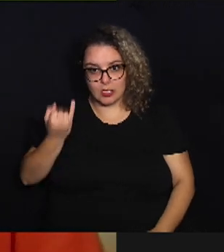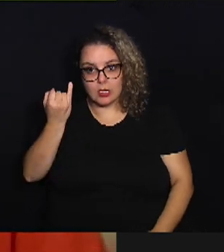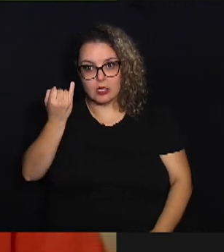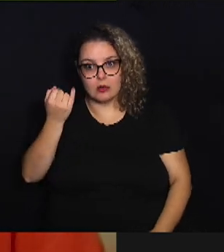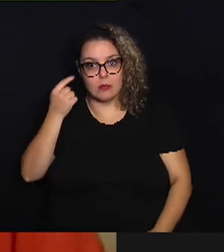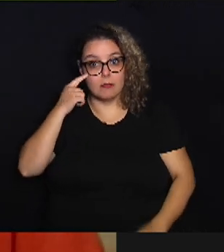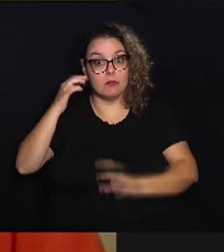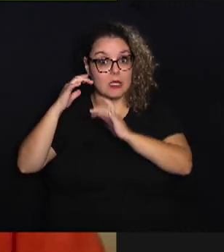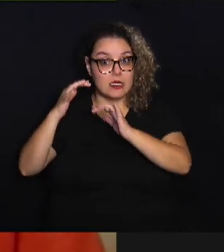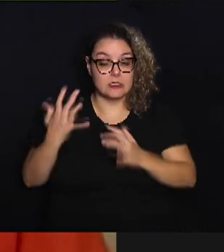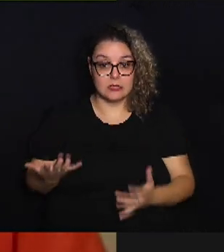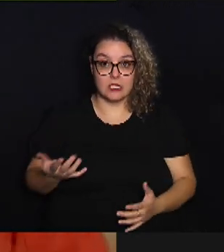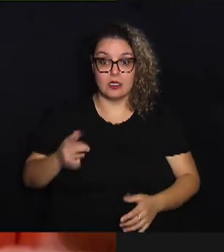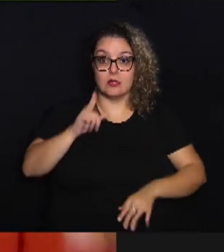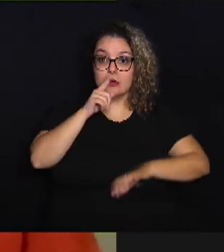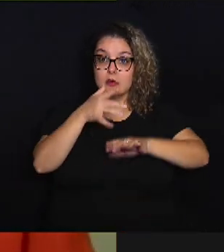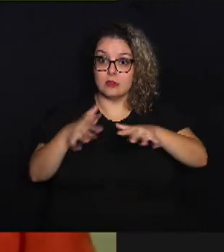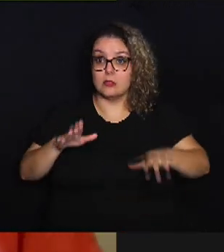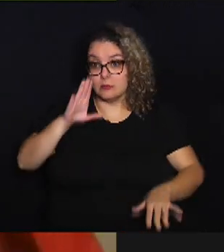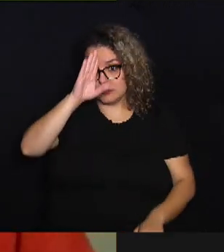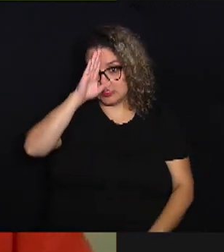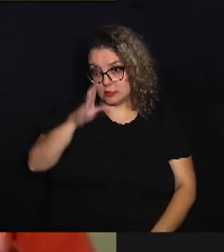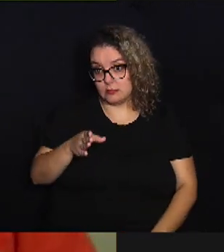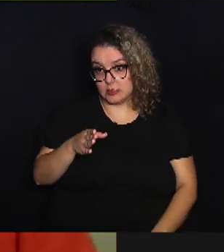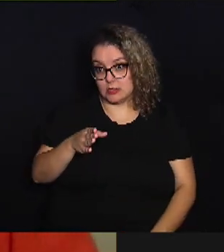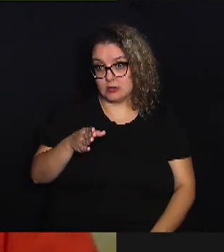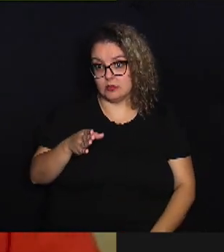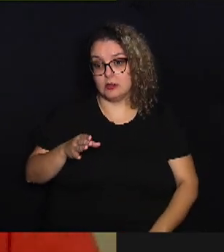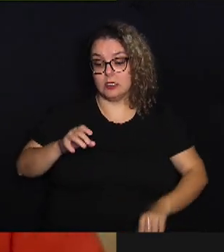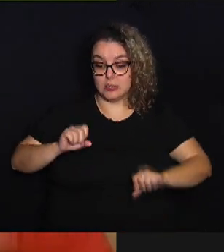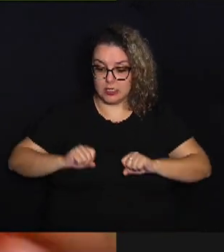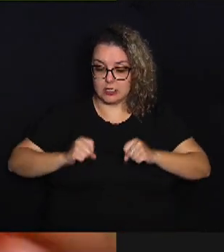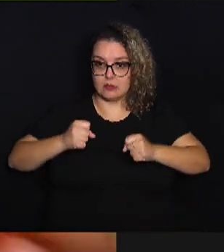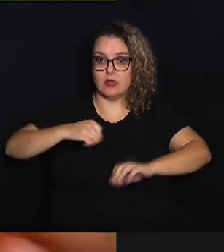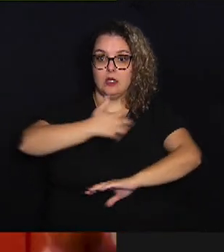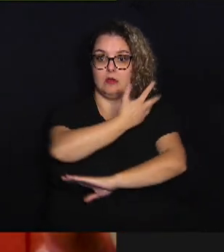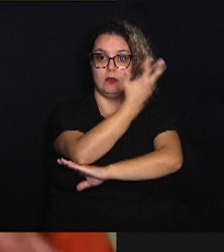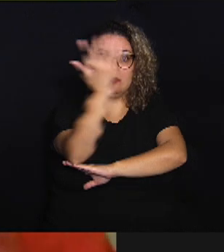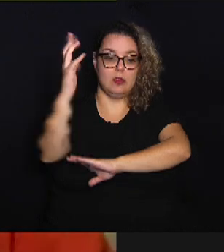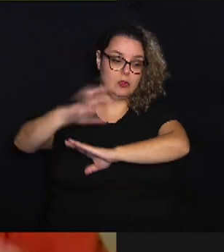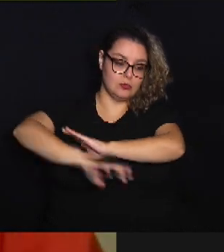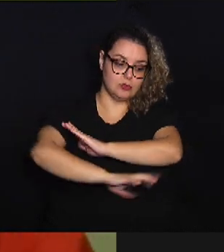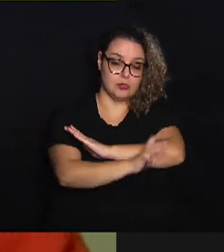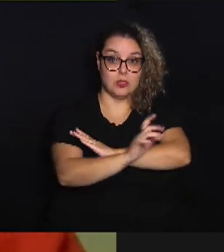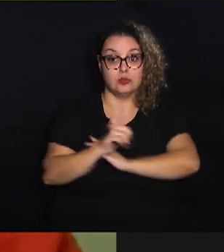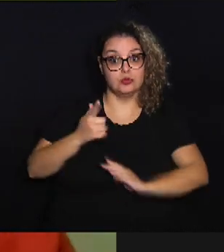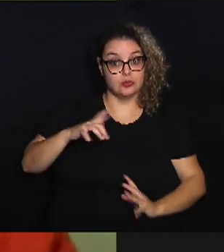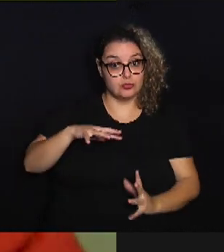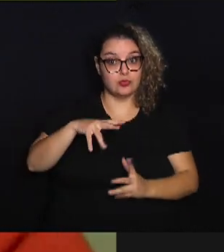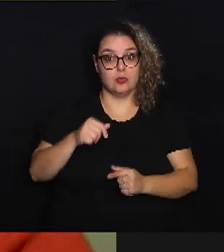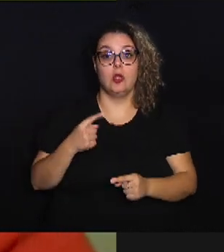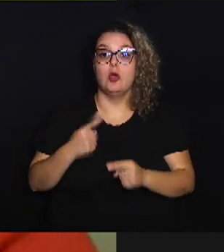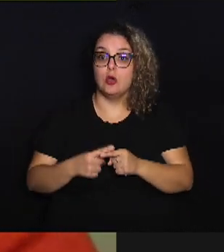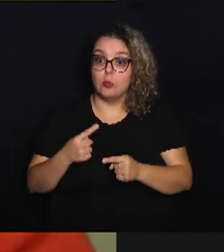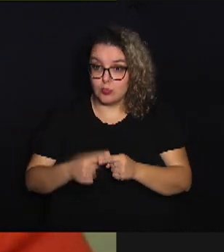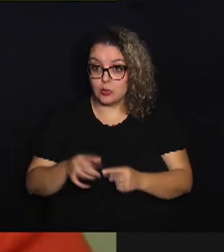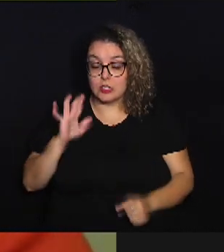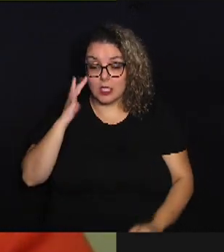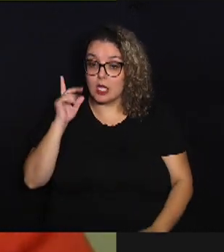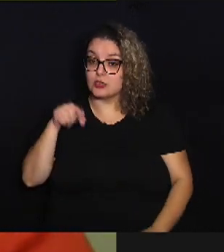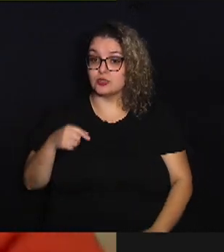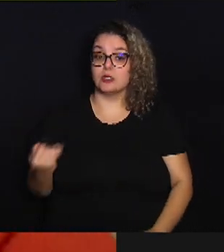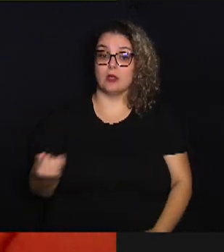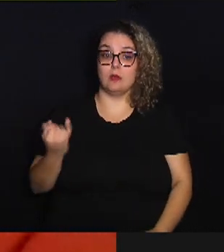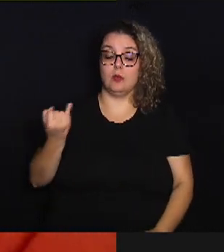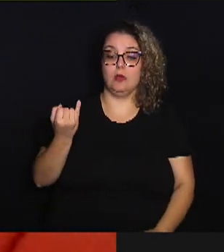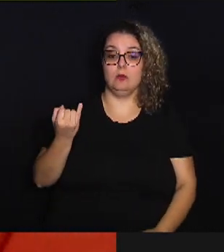oceanos, principalmente na defesa do ecossistema global. Por que eu acho que é importante para